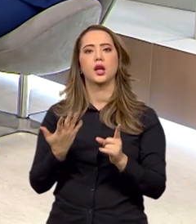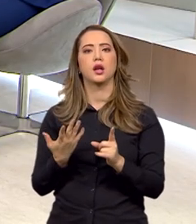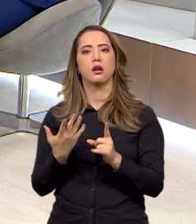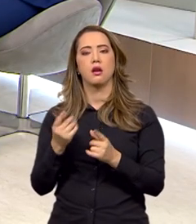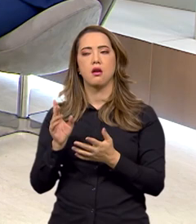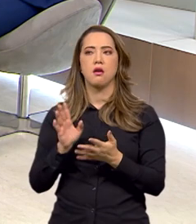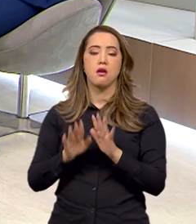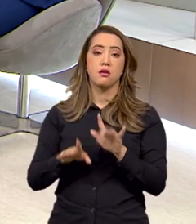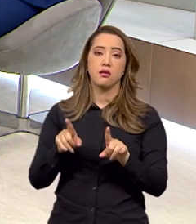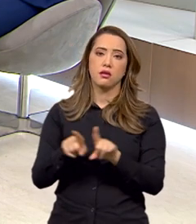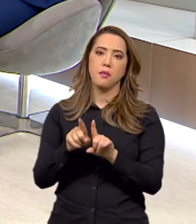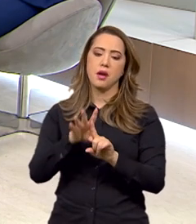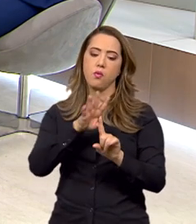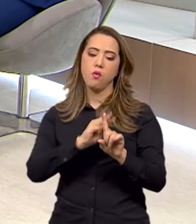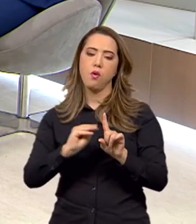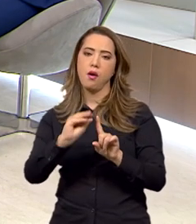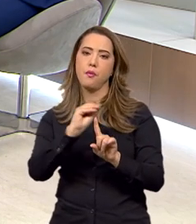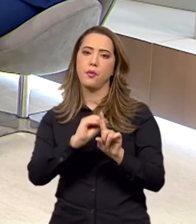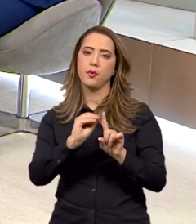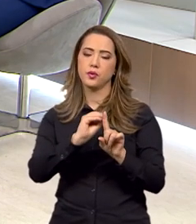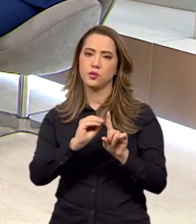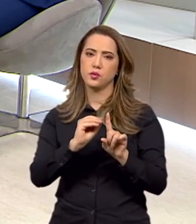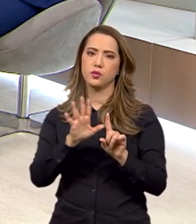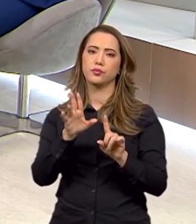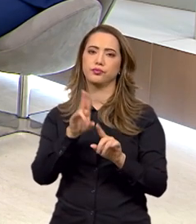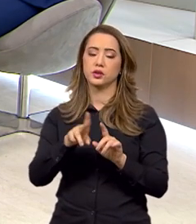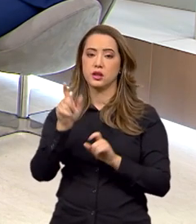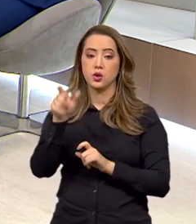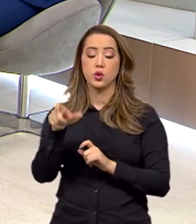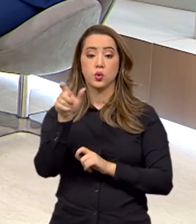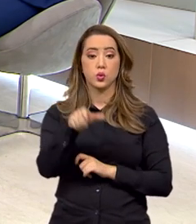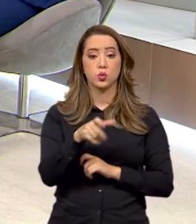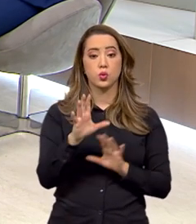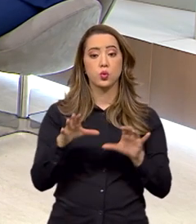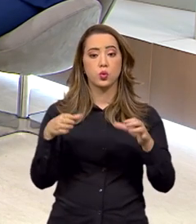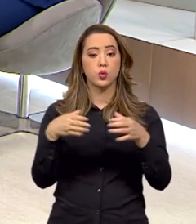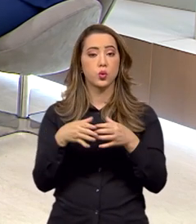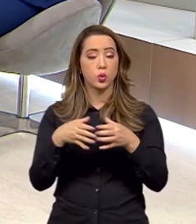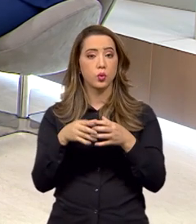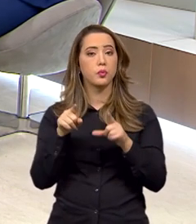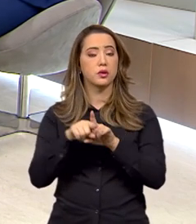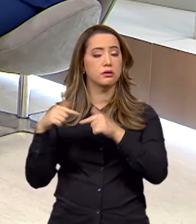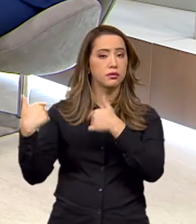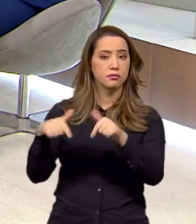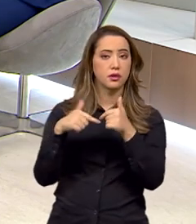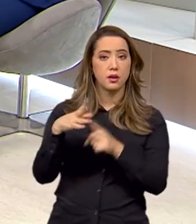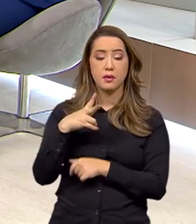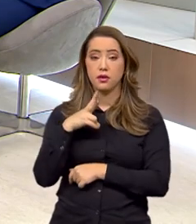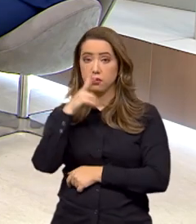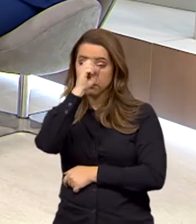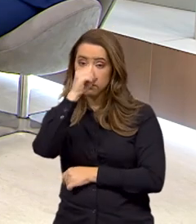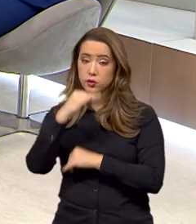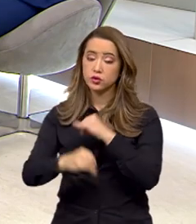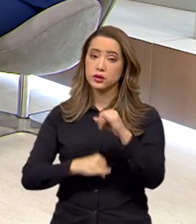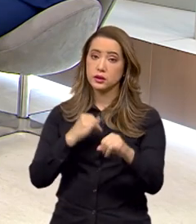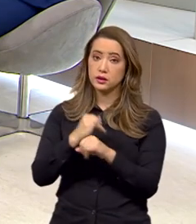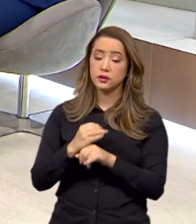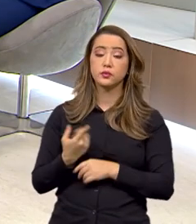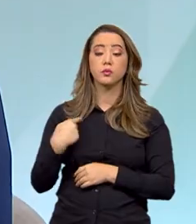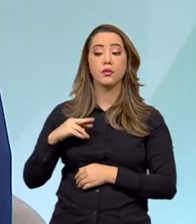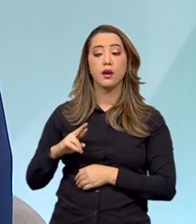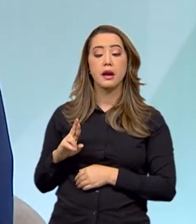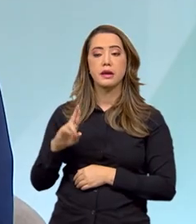também o abuso e a exploração sexual. Os predadores, as redes de predadores estão atuando fortemente na internet. E aí a